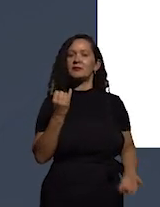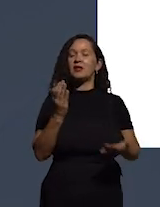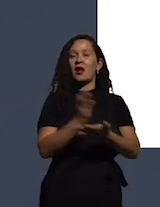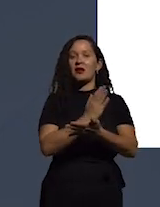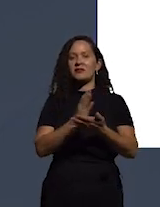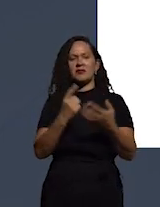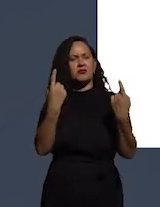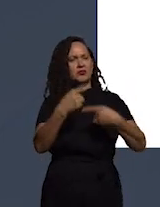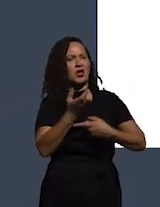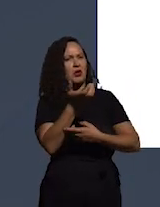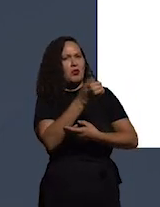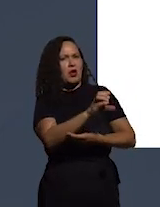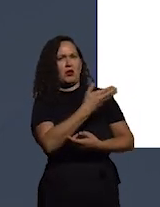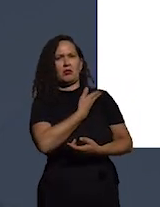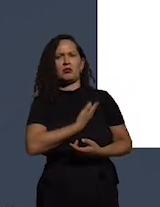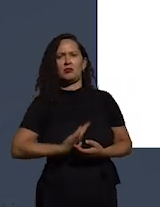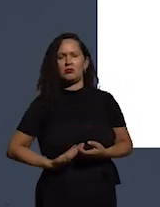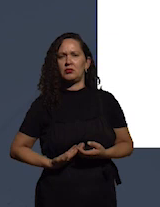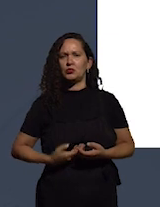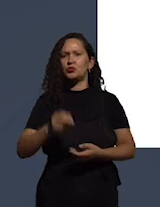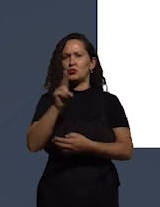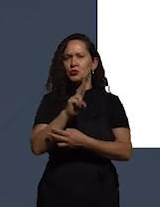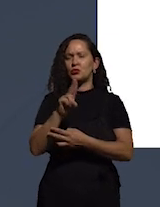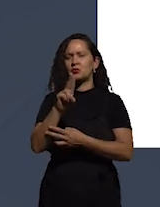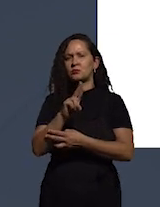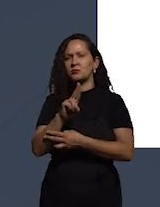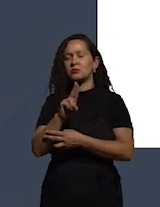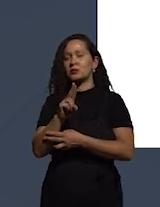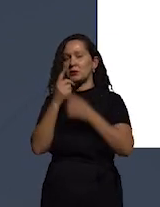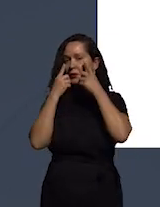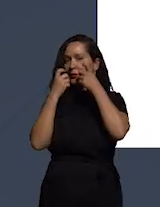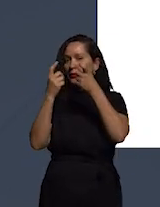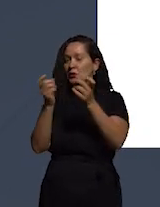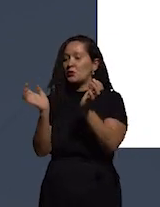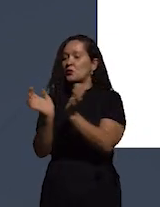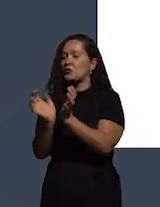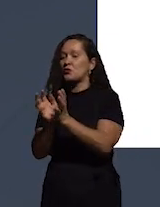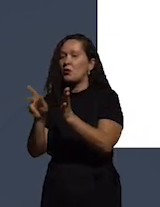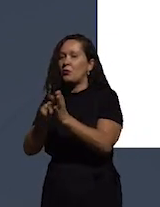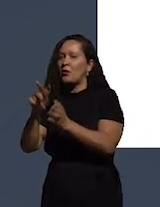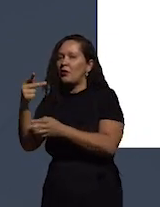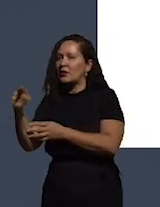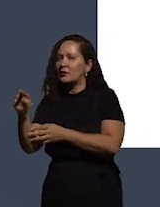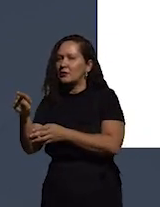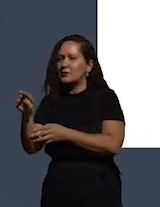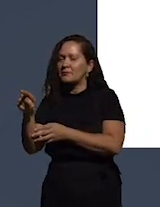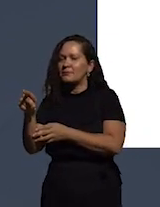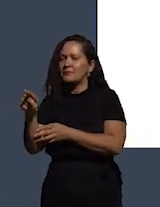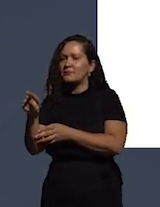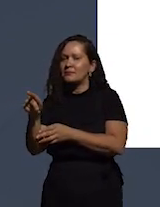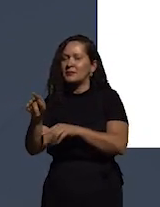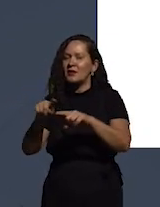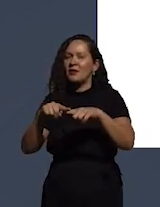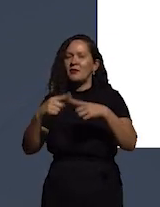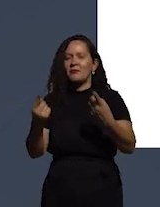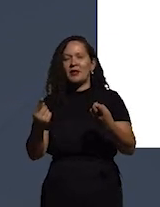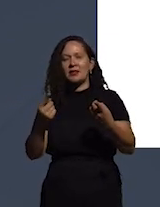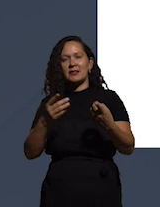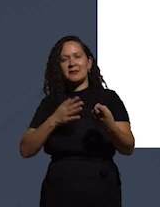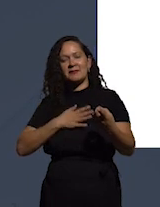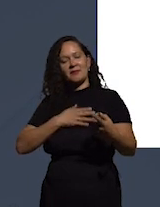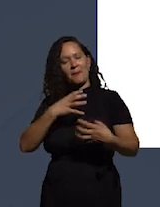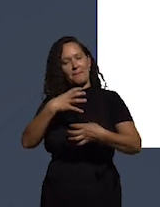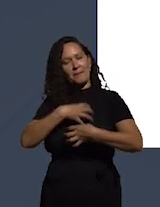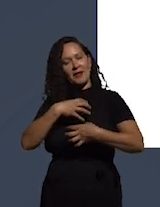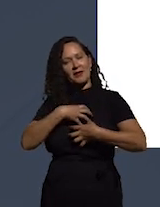opõem ao governo utilizando a parcialidade no interesse de um pequeno grupo e estender o seu o seu bem-estar